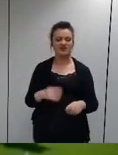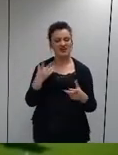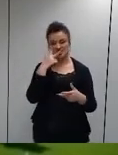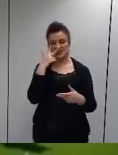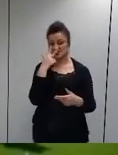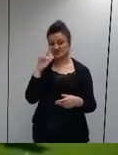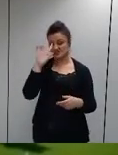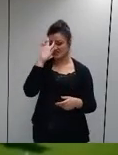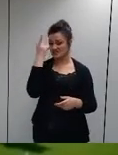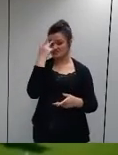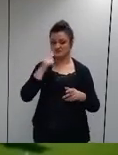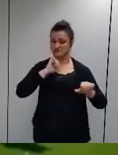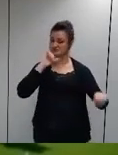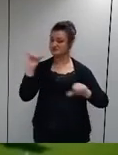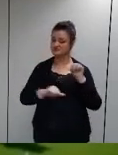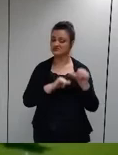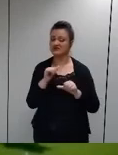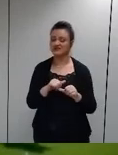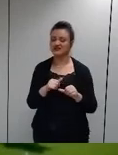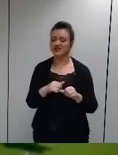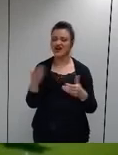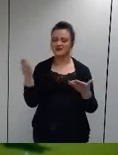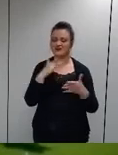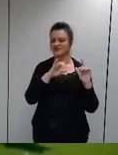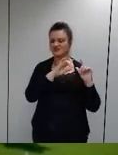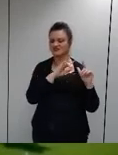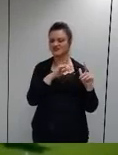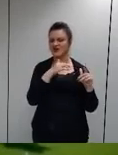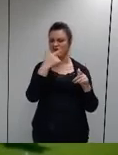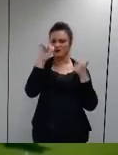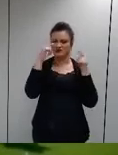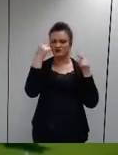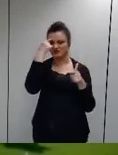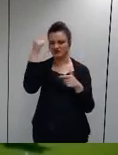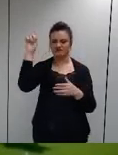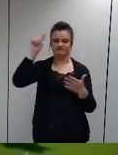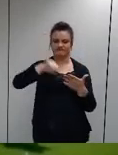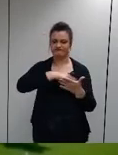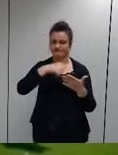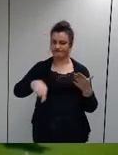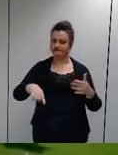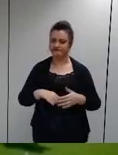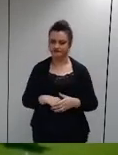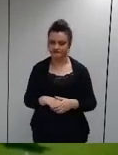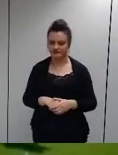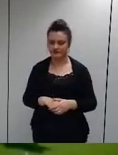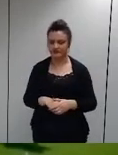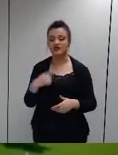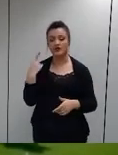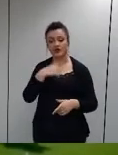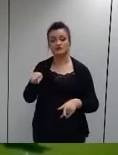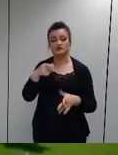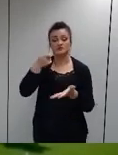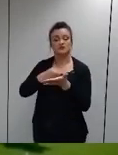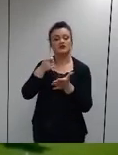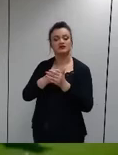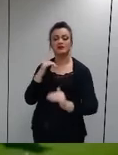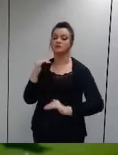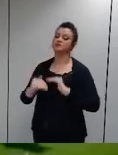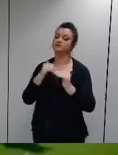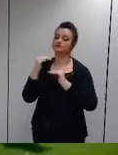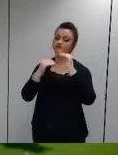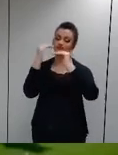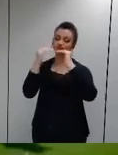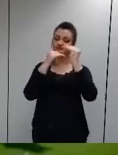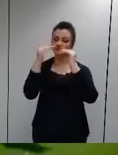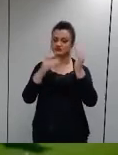há pouco que algumas ferramentas permitem integrar o teletrabalho com a participação conjunta na criação de textos, objetos,